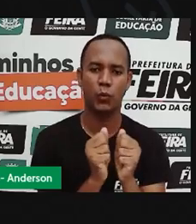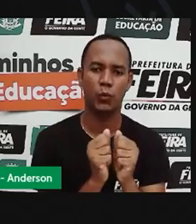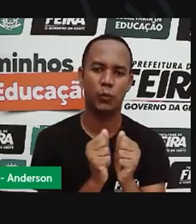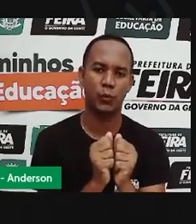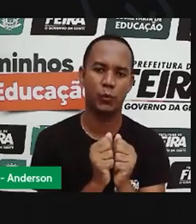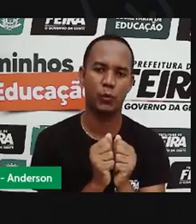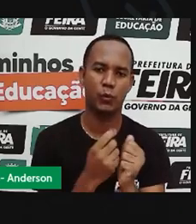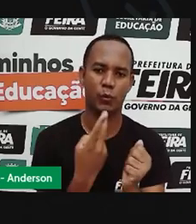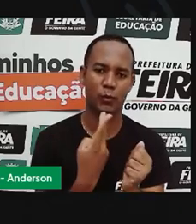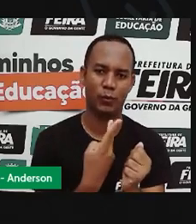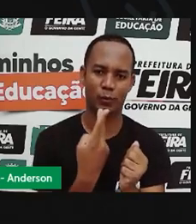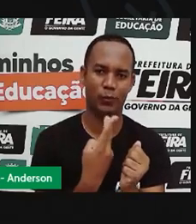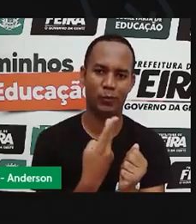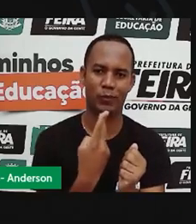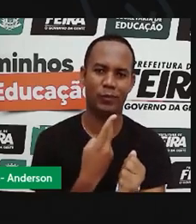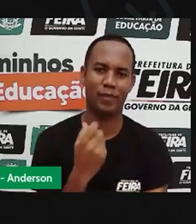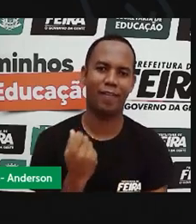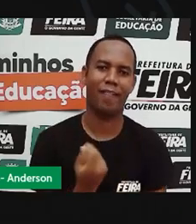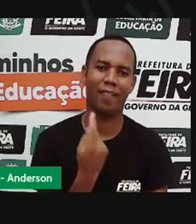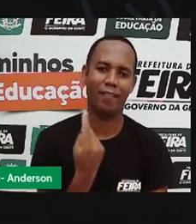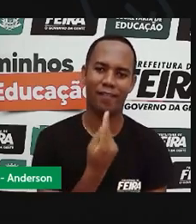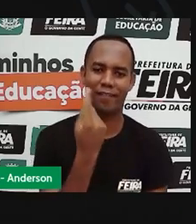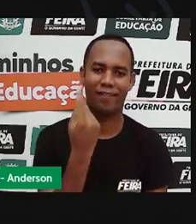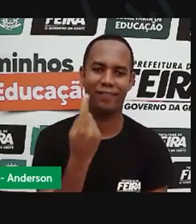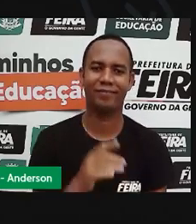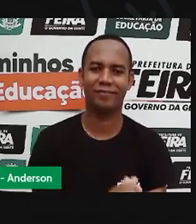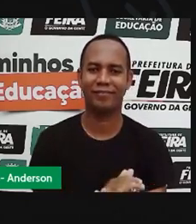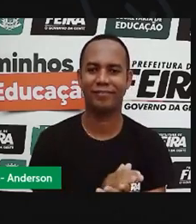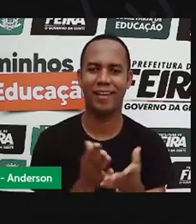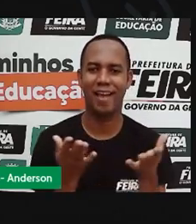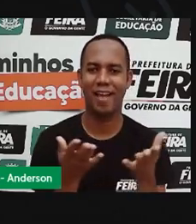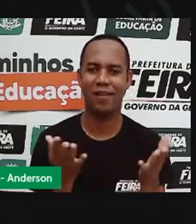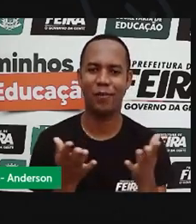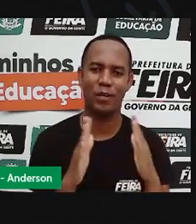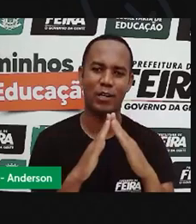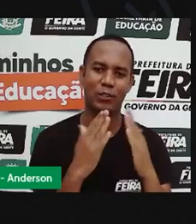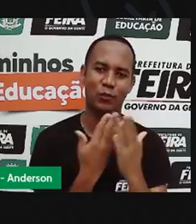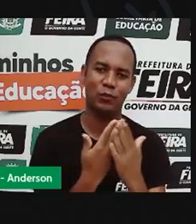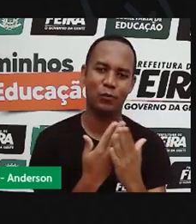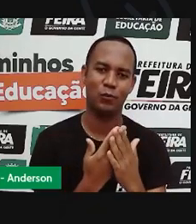Anderson, e nós vamos agora para a nossa próxima aula.